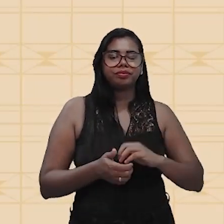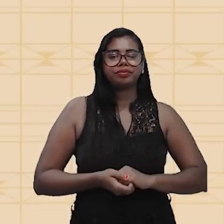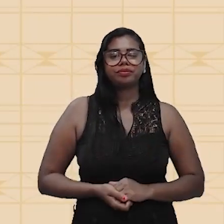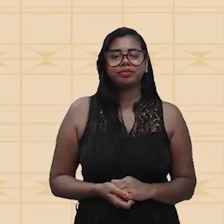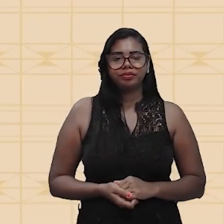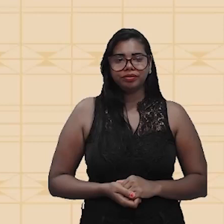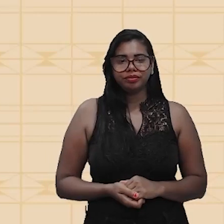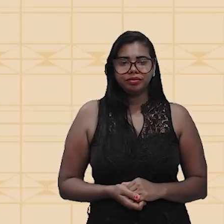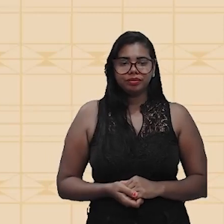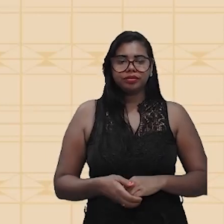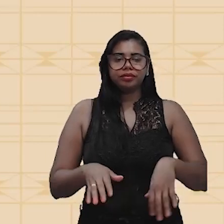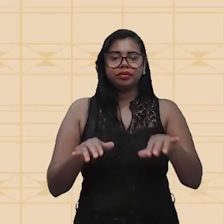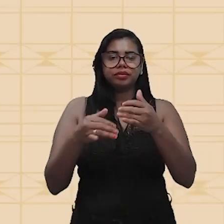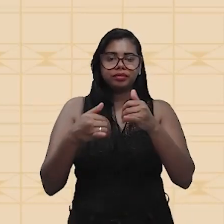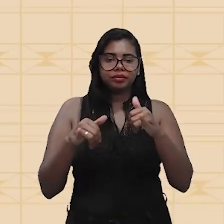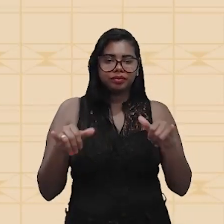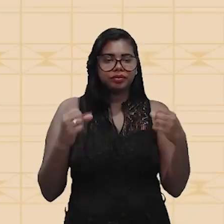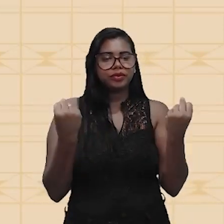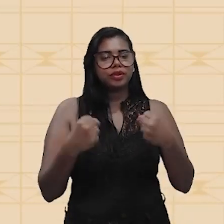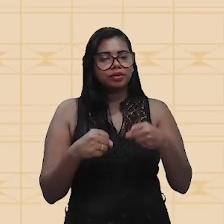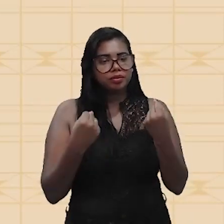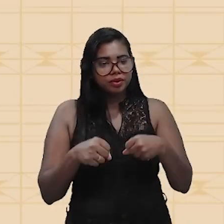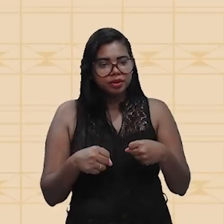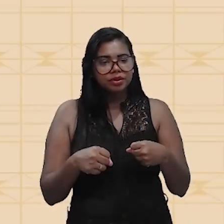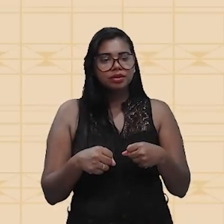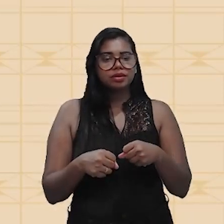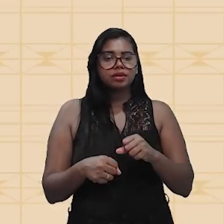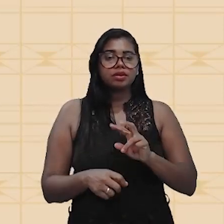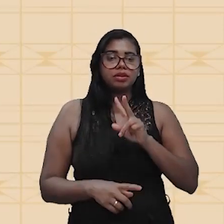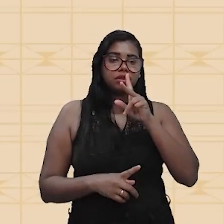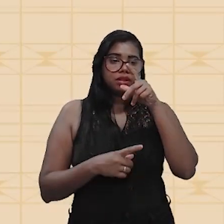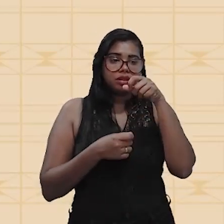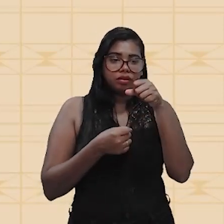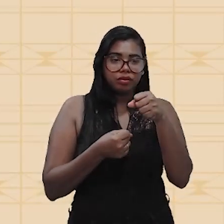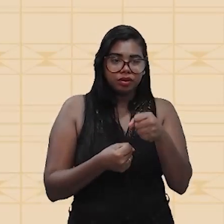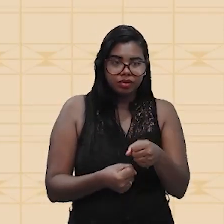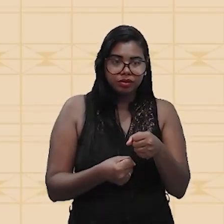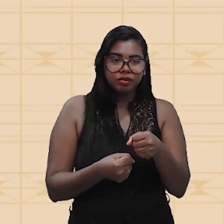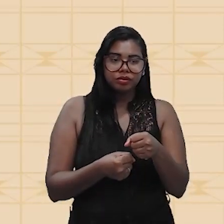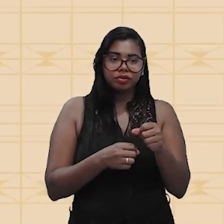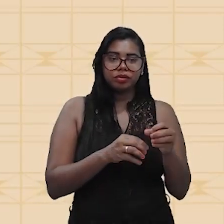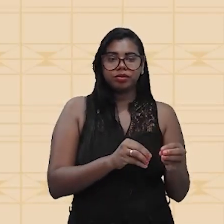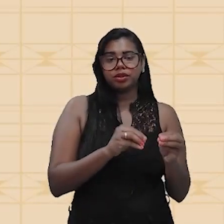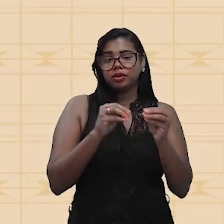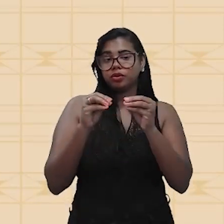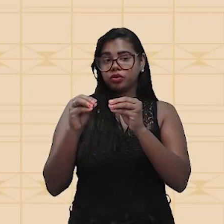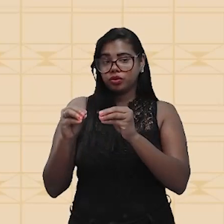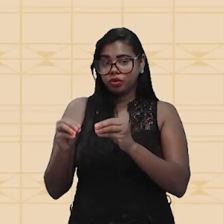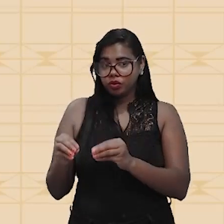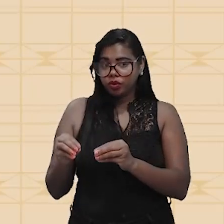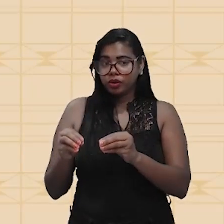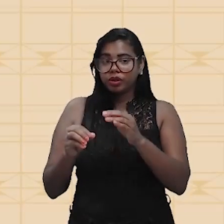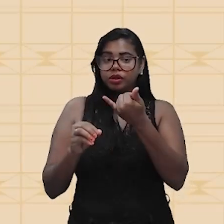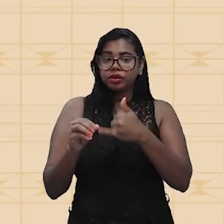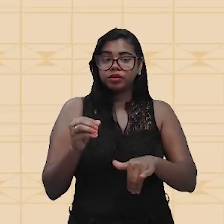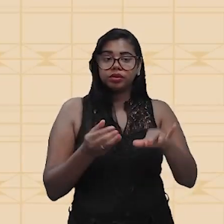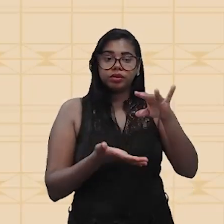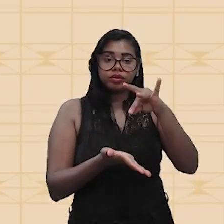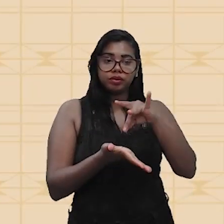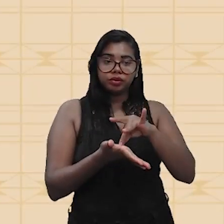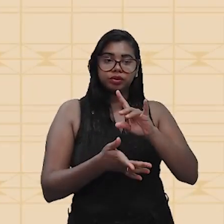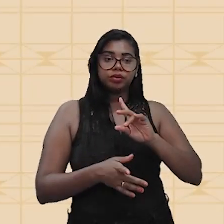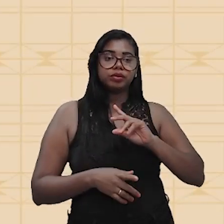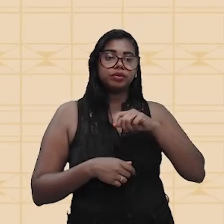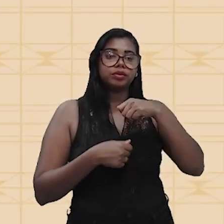os elétrons, eles vão precisar de uma força para serem deslocados. E é esse conceito de força que vai